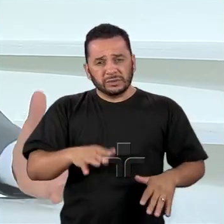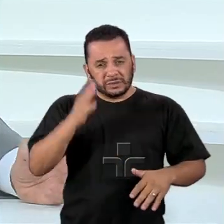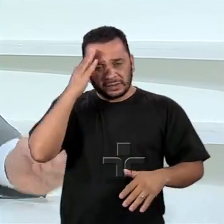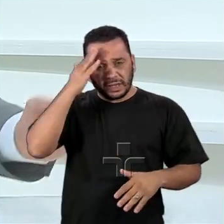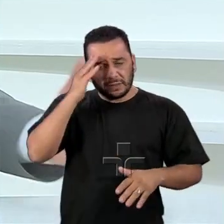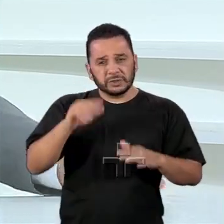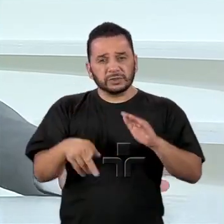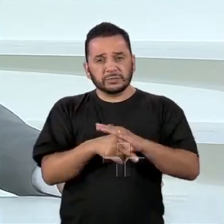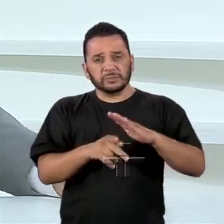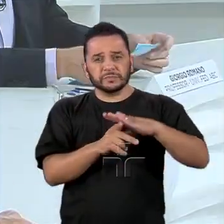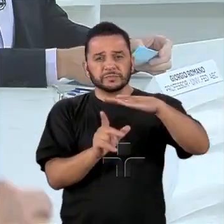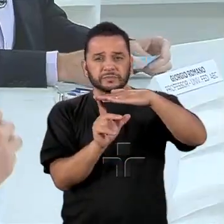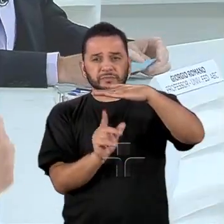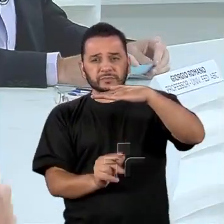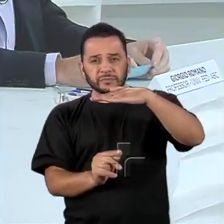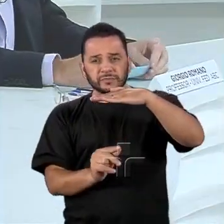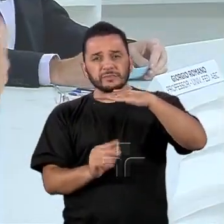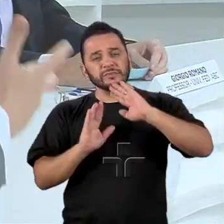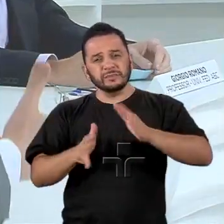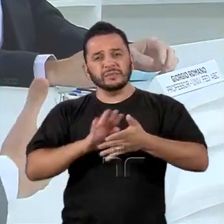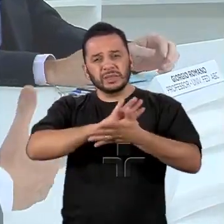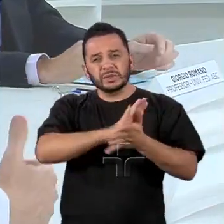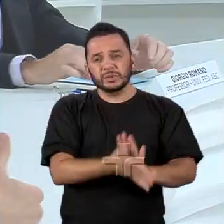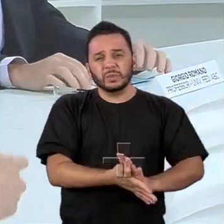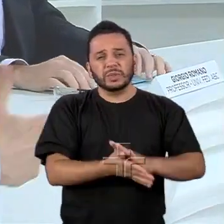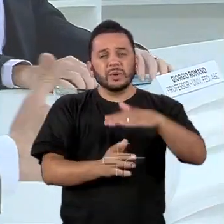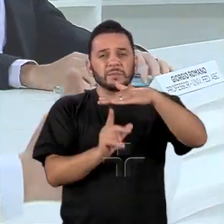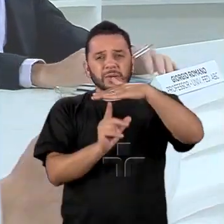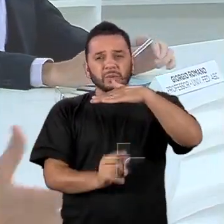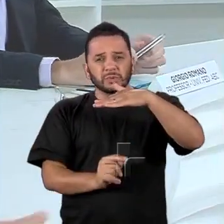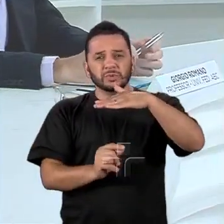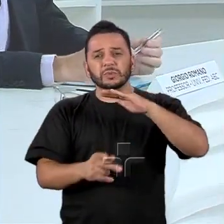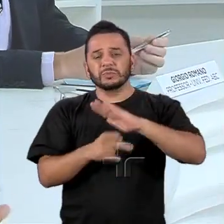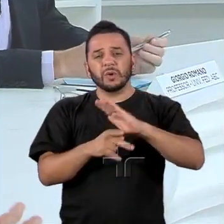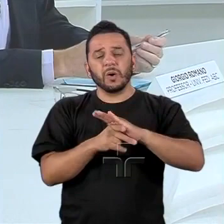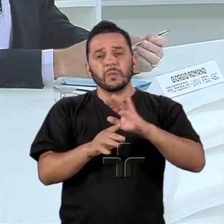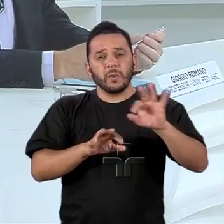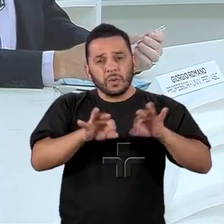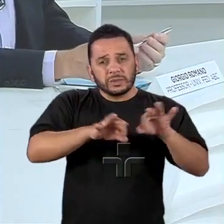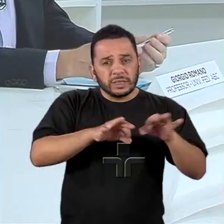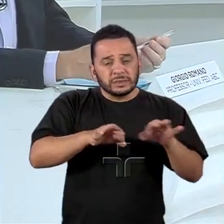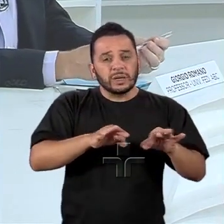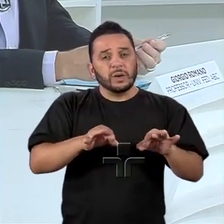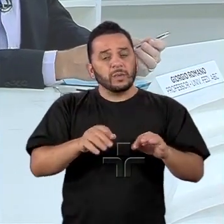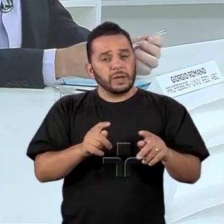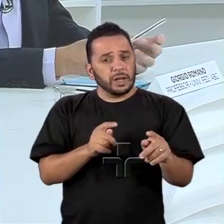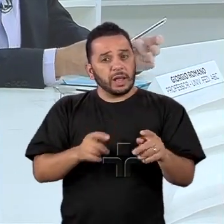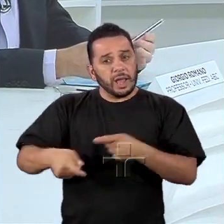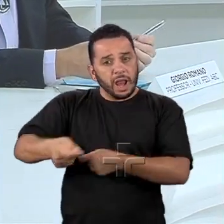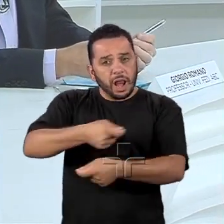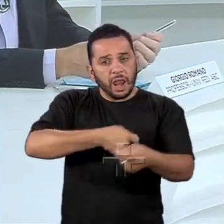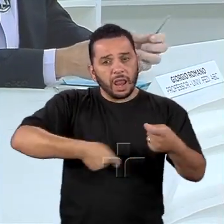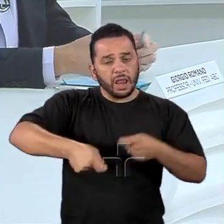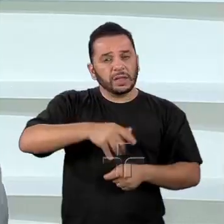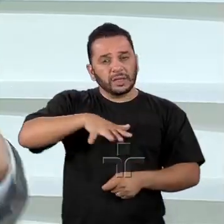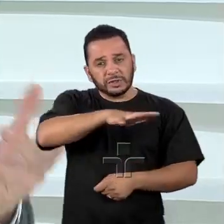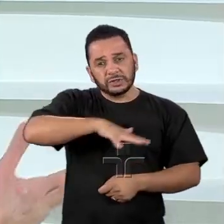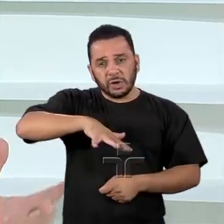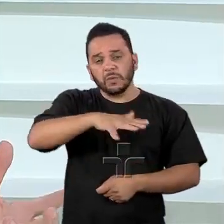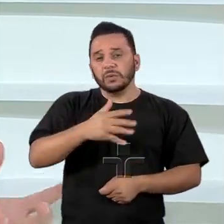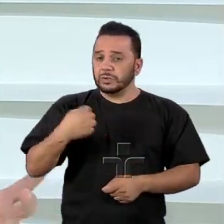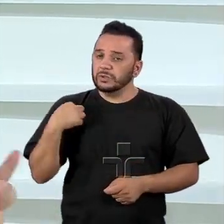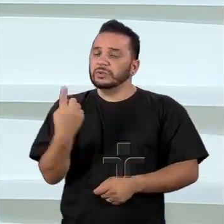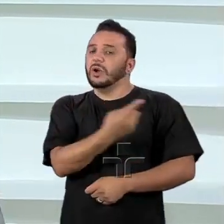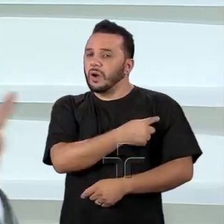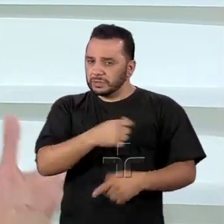destruir toda a possibilidade do Mercosul ser um organizador econômico da região, justamente o você está falando, que nós precisamos